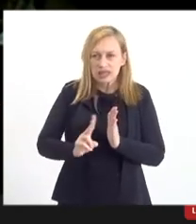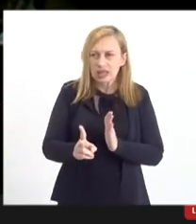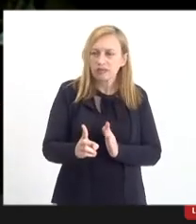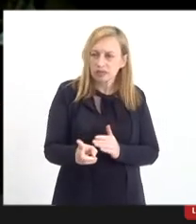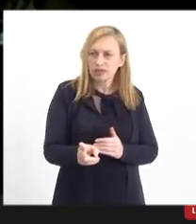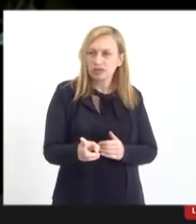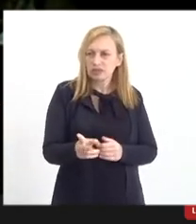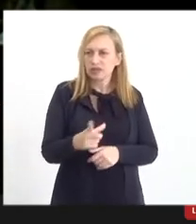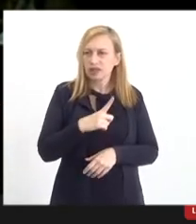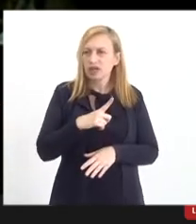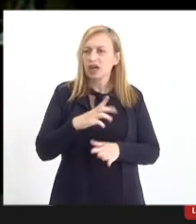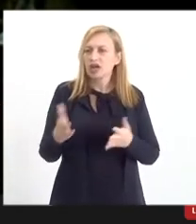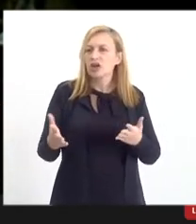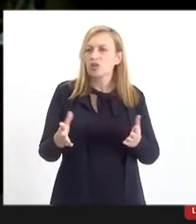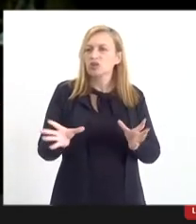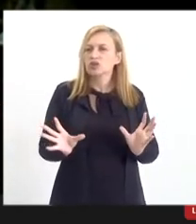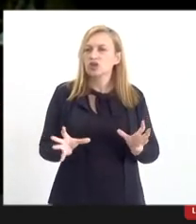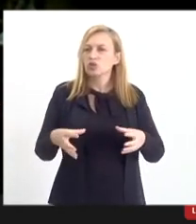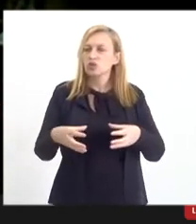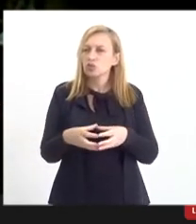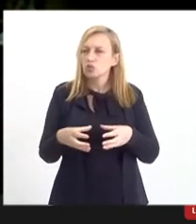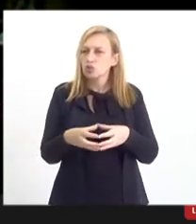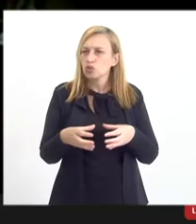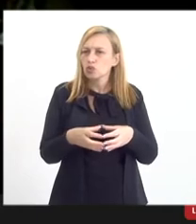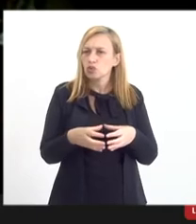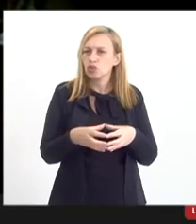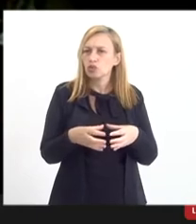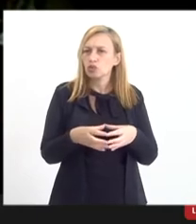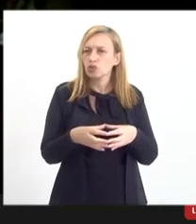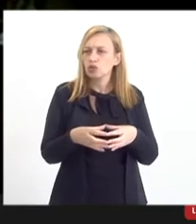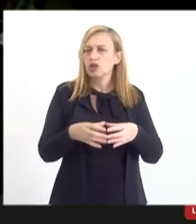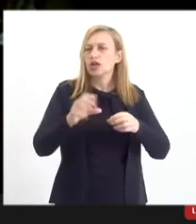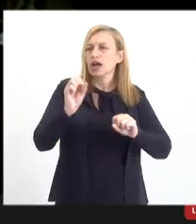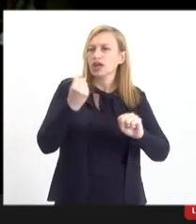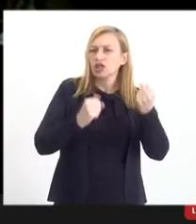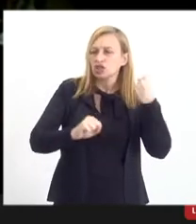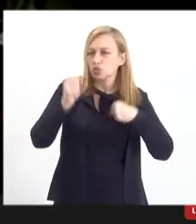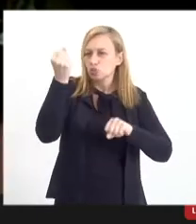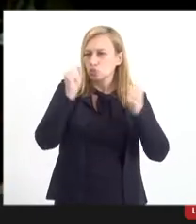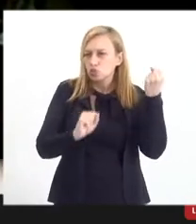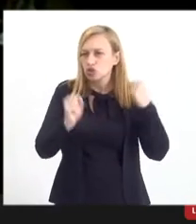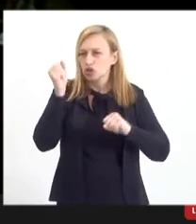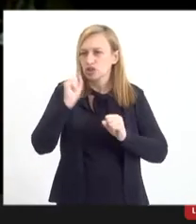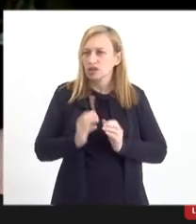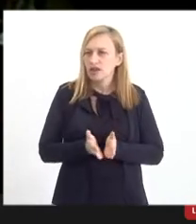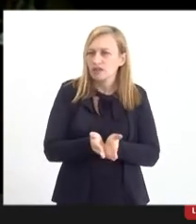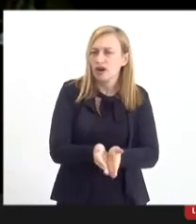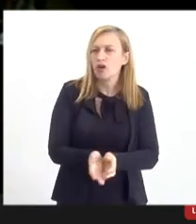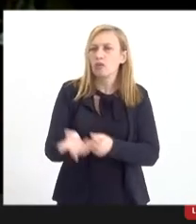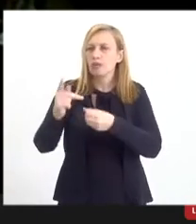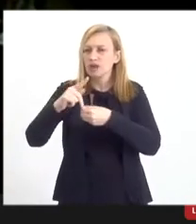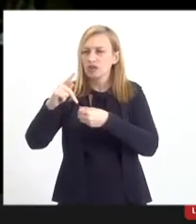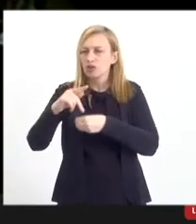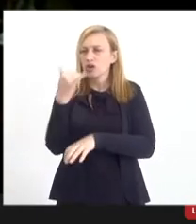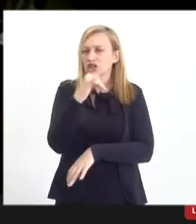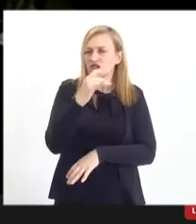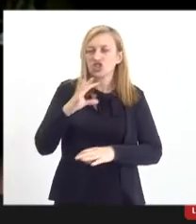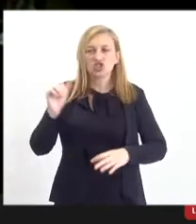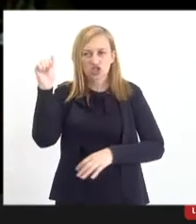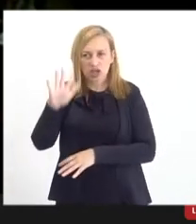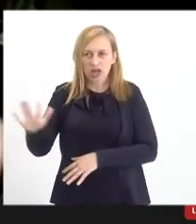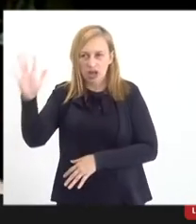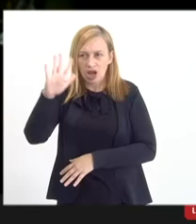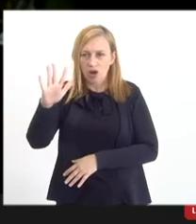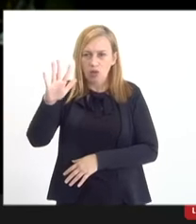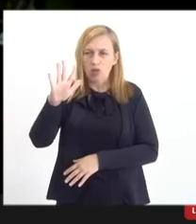quando você vai ter uma cadeia de ciclo longo, como é o caso da indústria naval, a indústria de petróleo, o mesmo de energia do modo geral, o